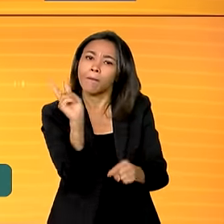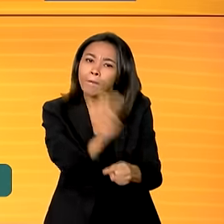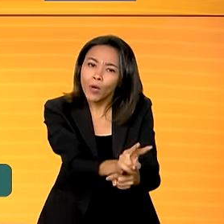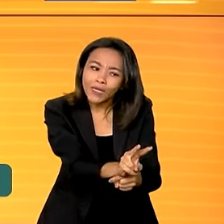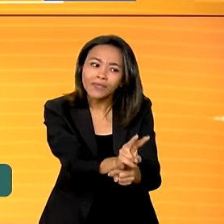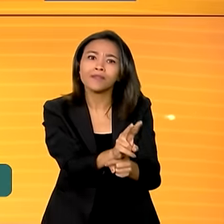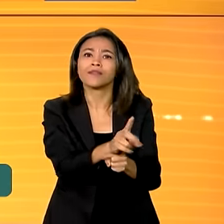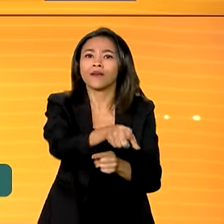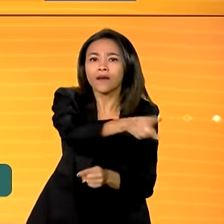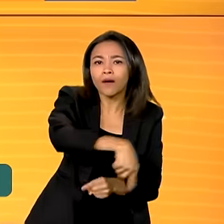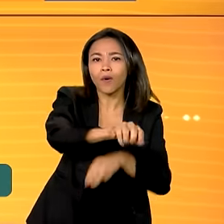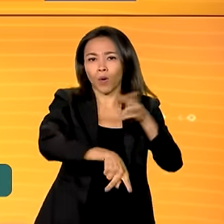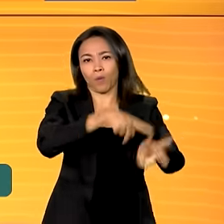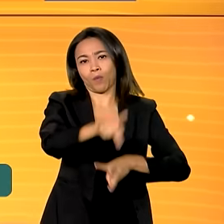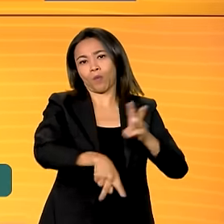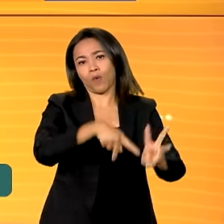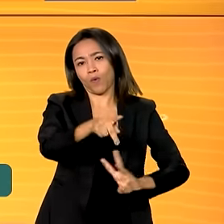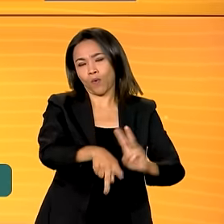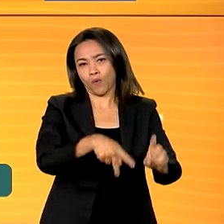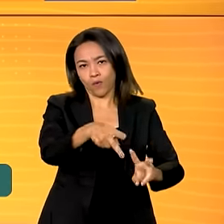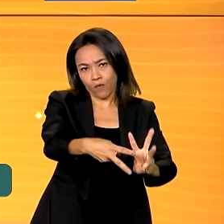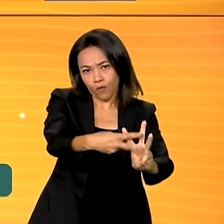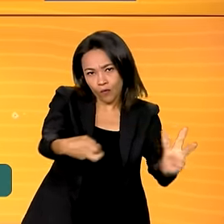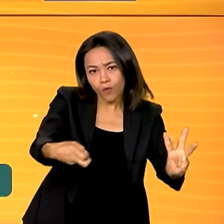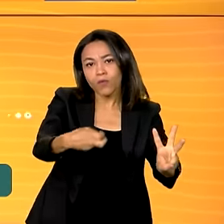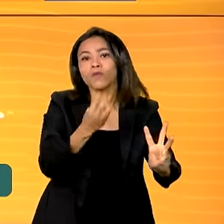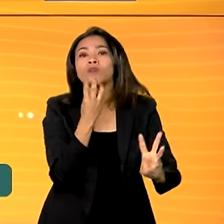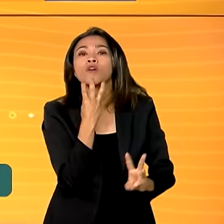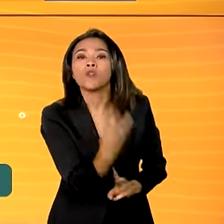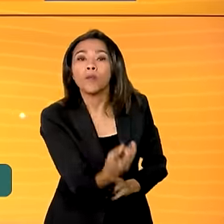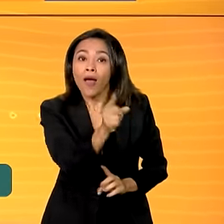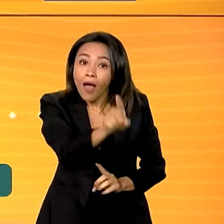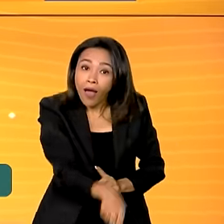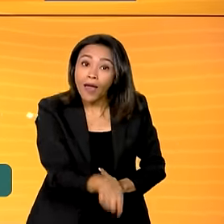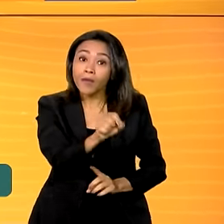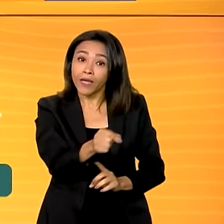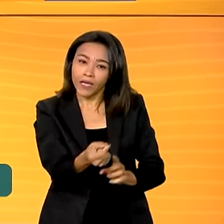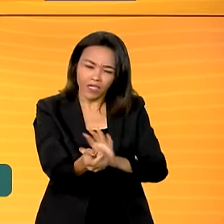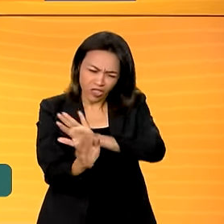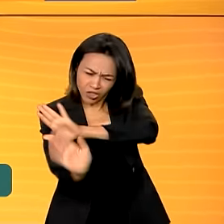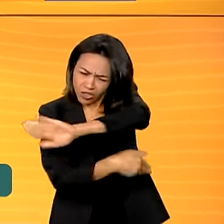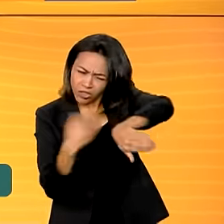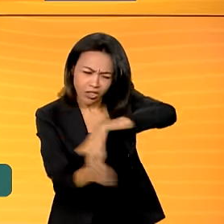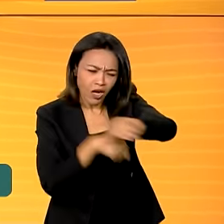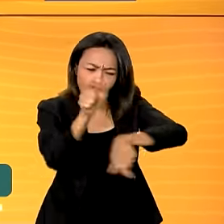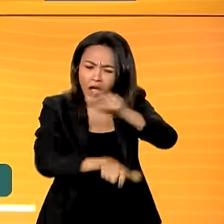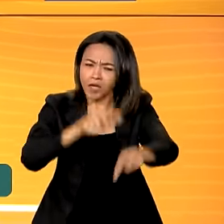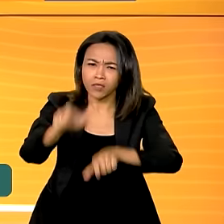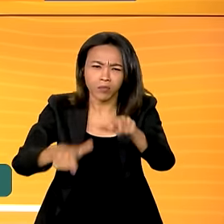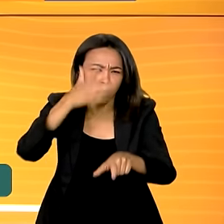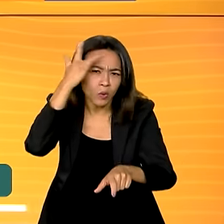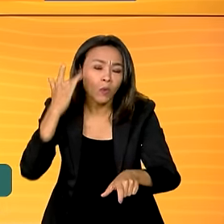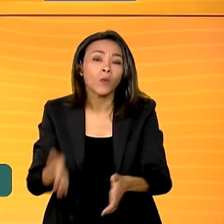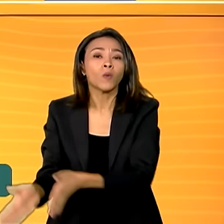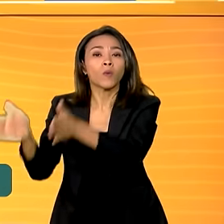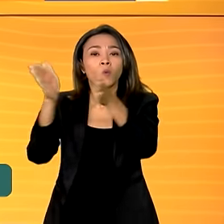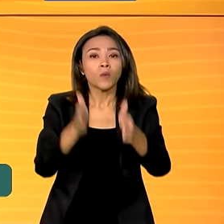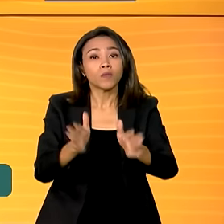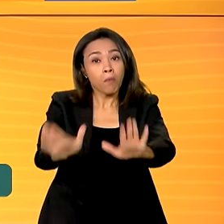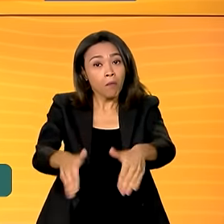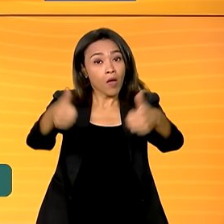se fortaleceu. O planejamento para os próximos meses é de consolidar a retirada dos invasores, ampliar as políticas